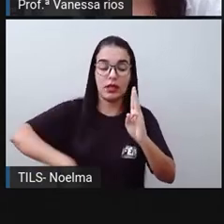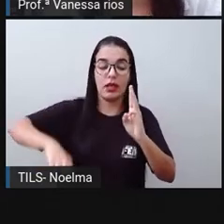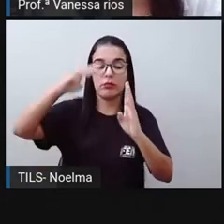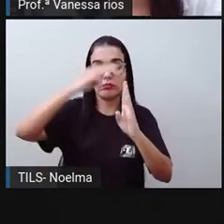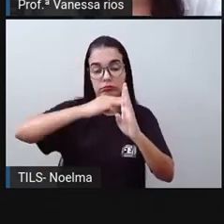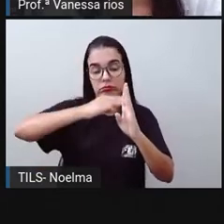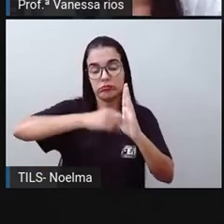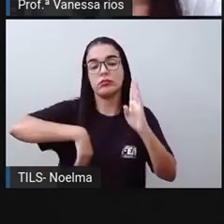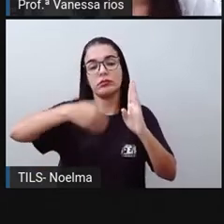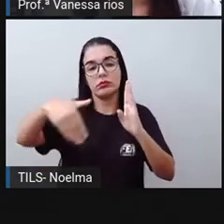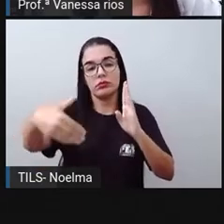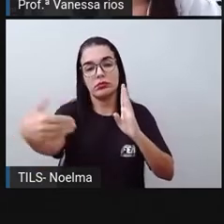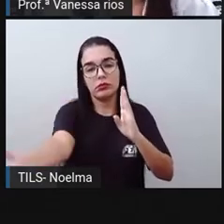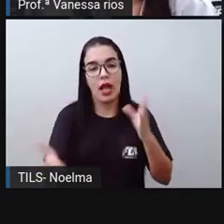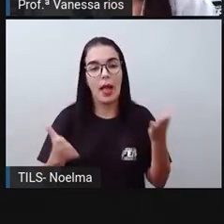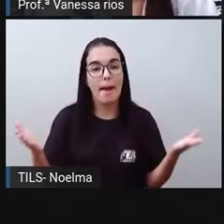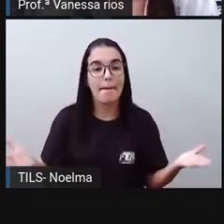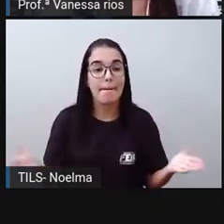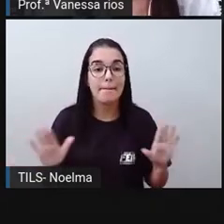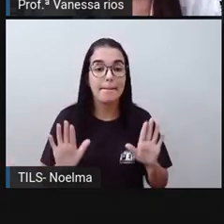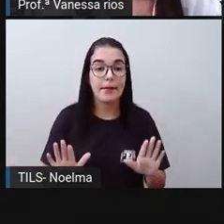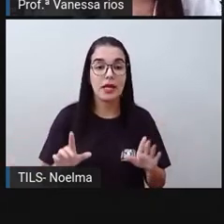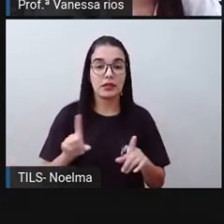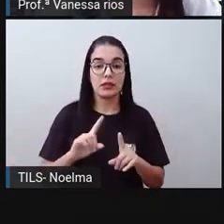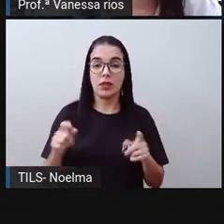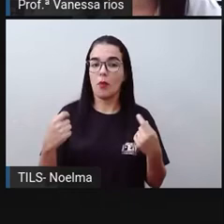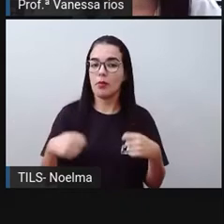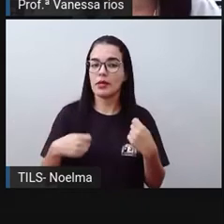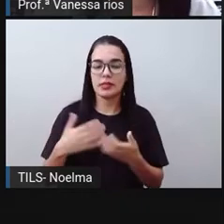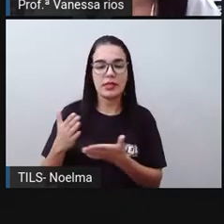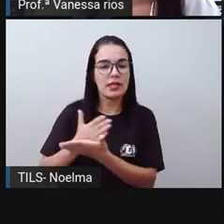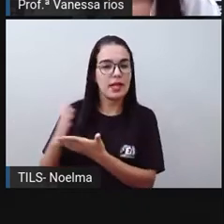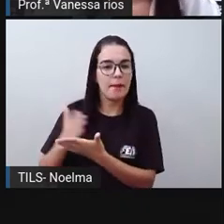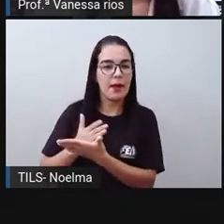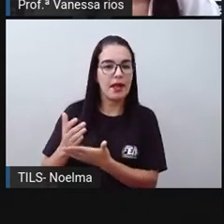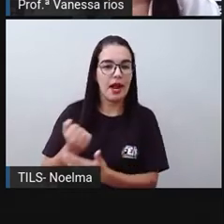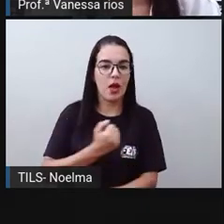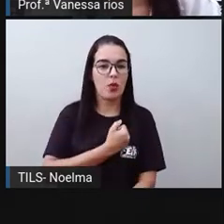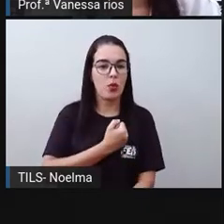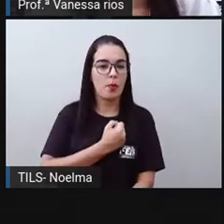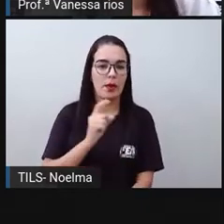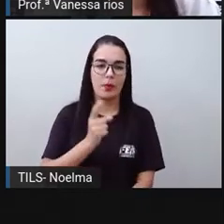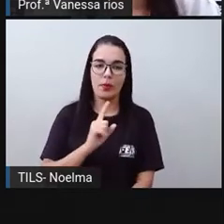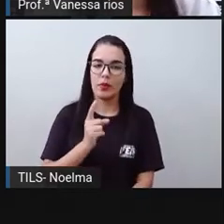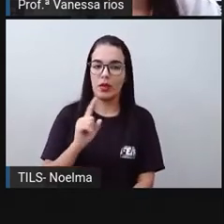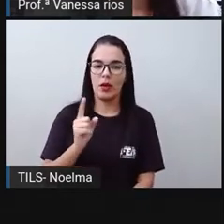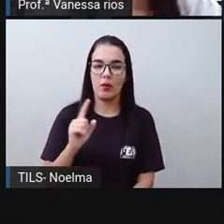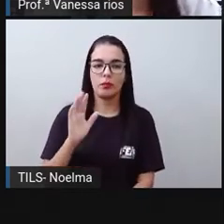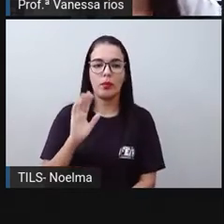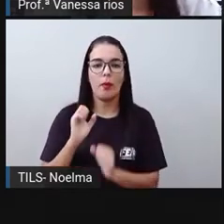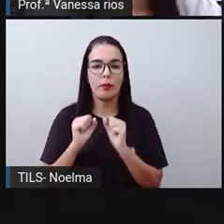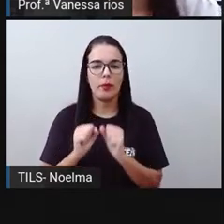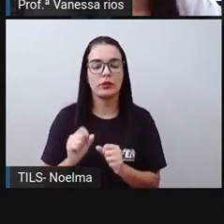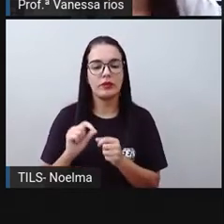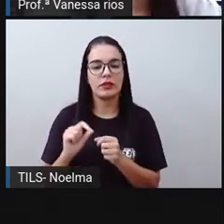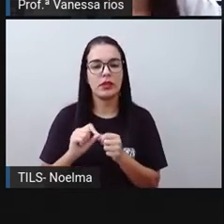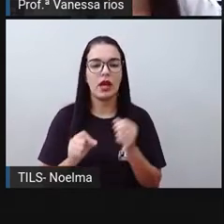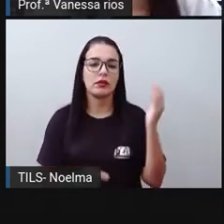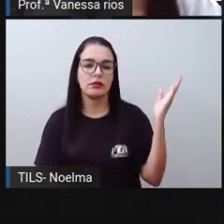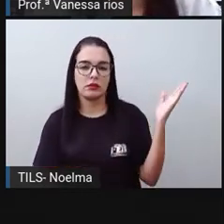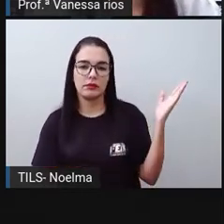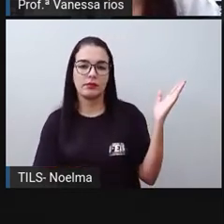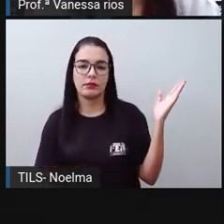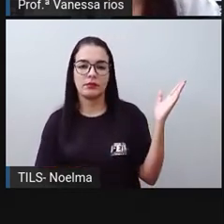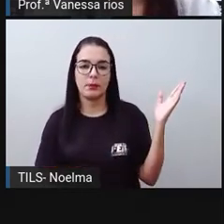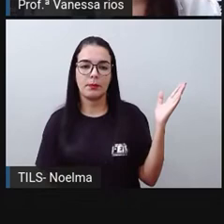assim por diante. Mas a gente não precisa separar os números quando a gente arma a continha de adição, tá certo? A